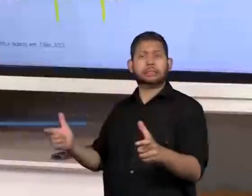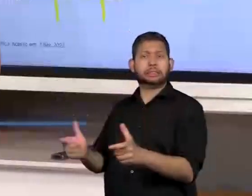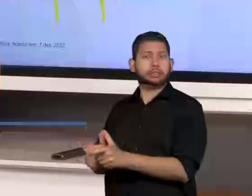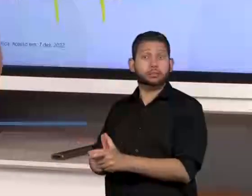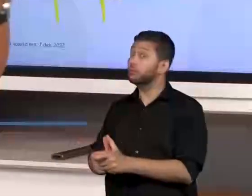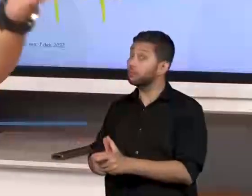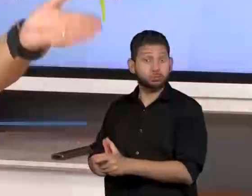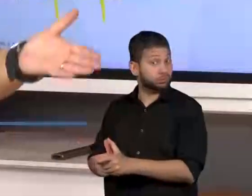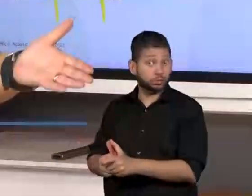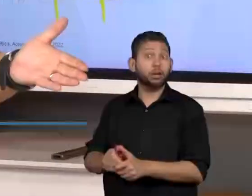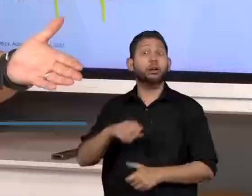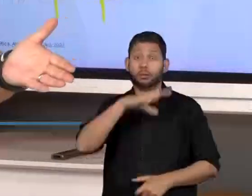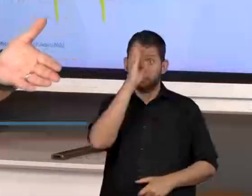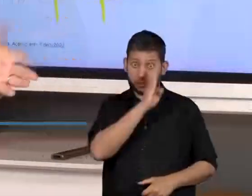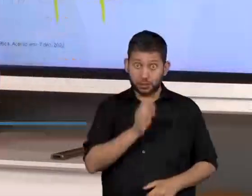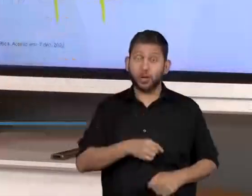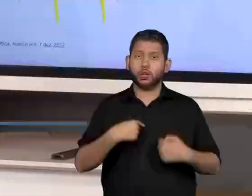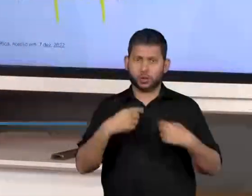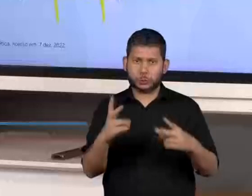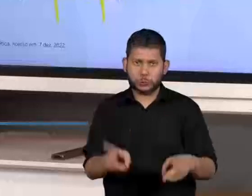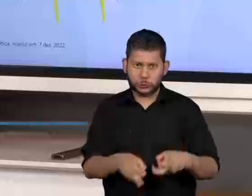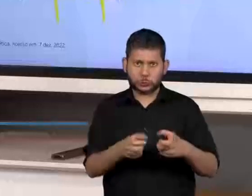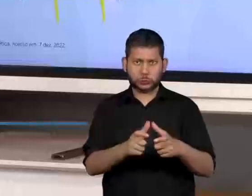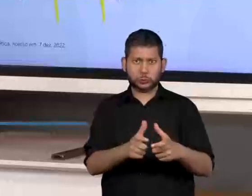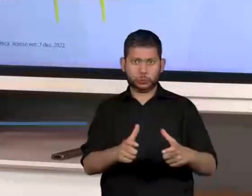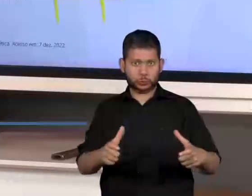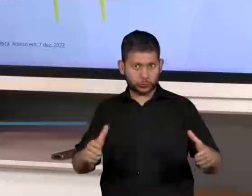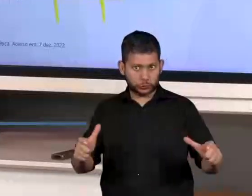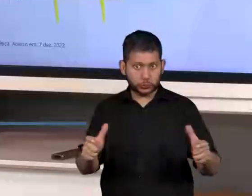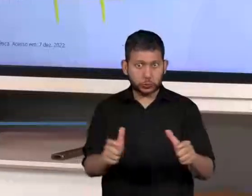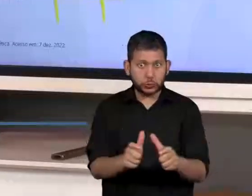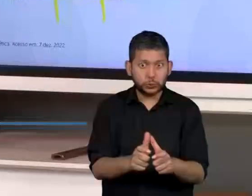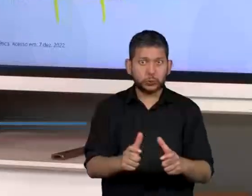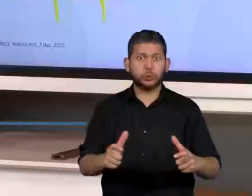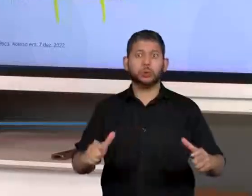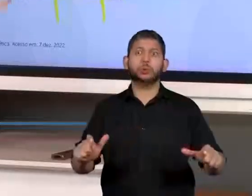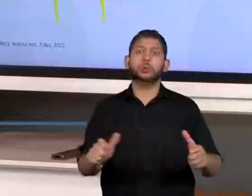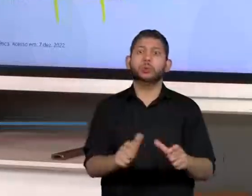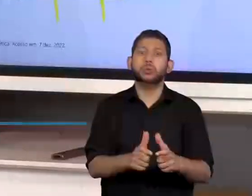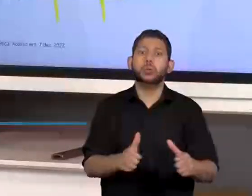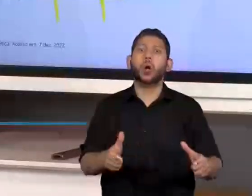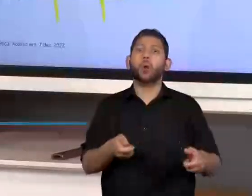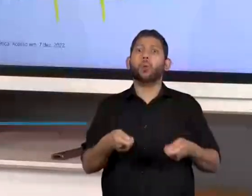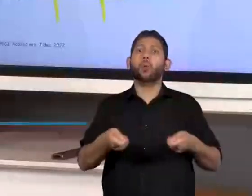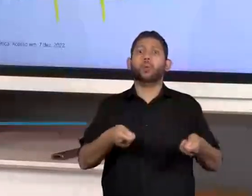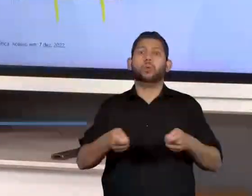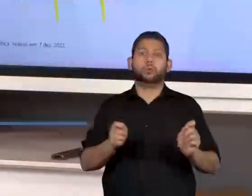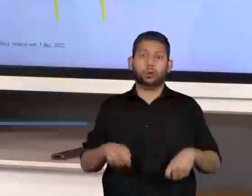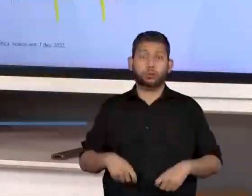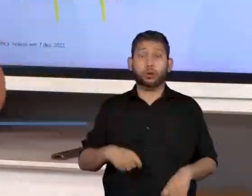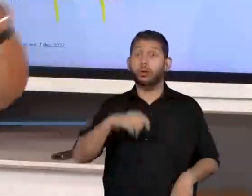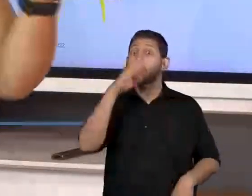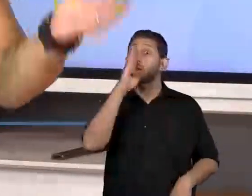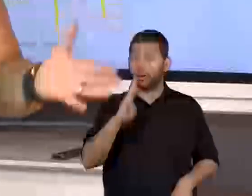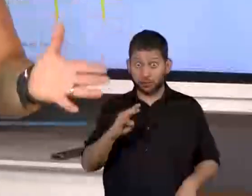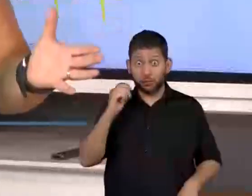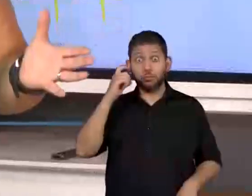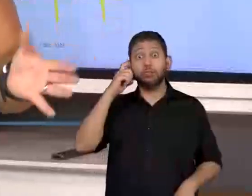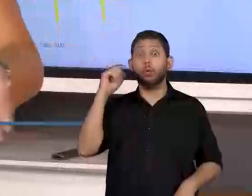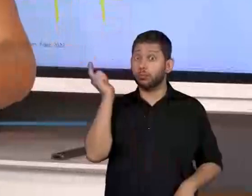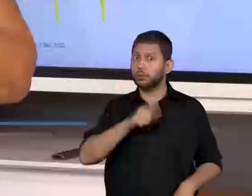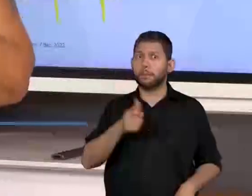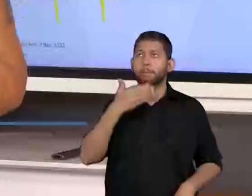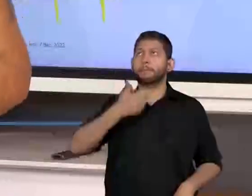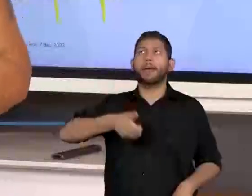matrizes renováveis. Em maior quantidade, estamos ali presentes nos primeiros países disso com relação ao mundo.